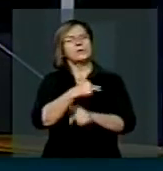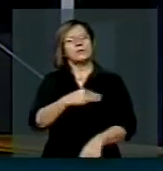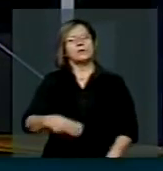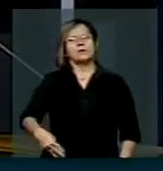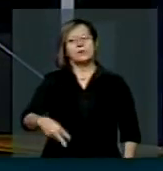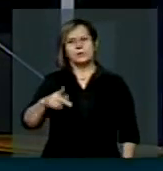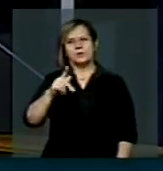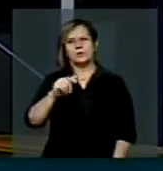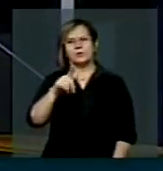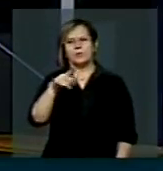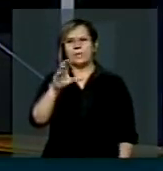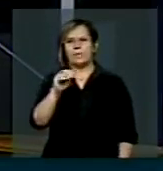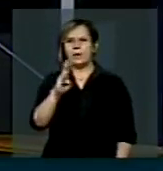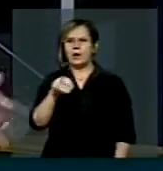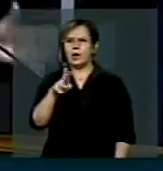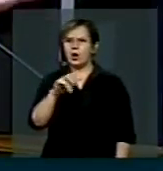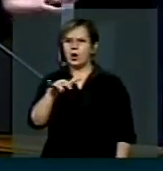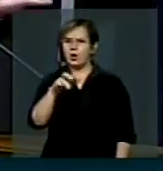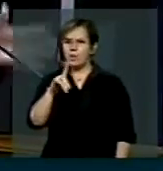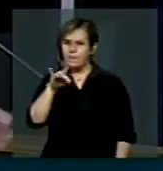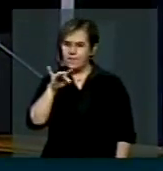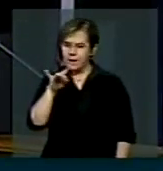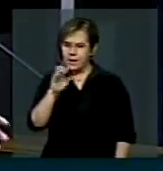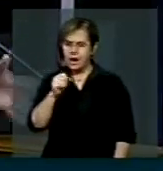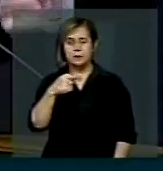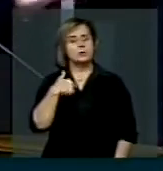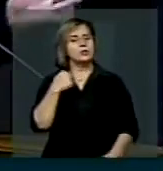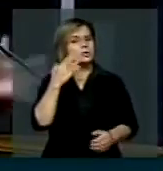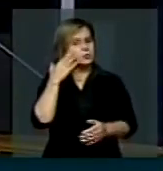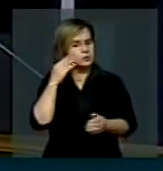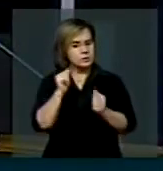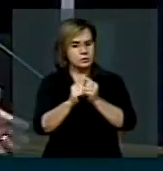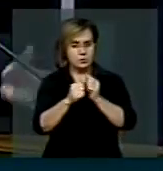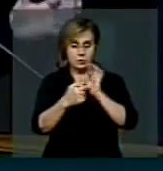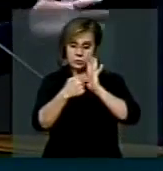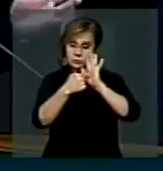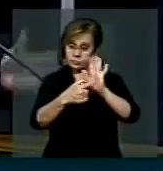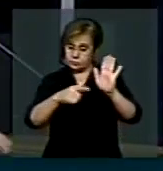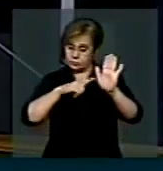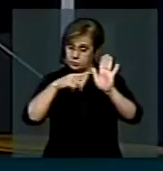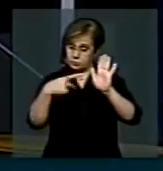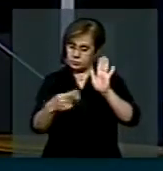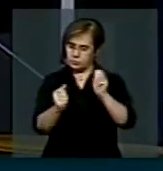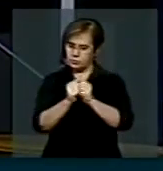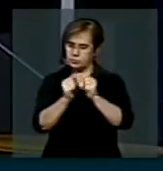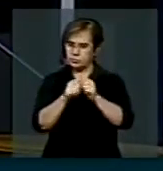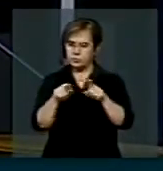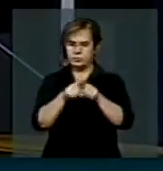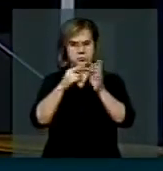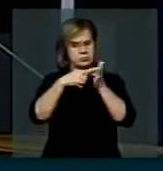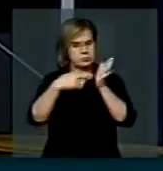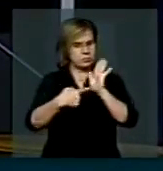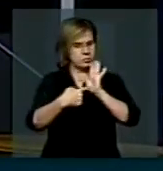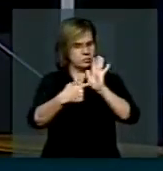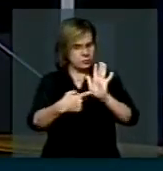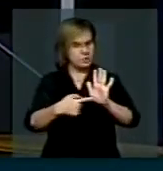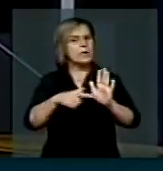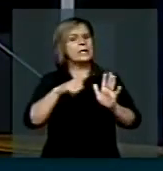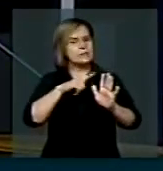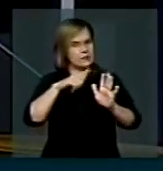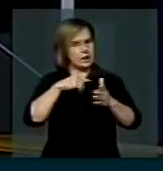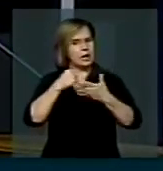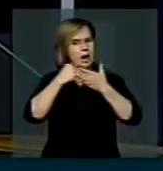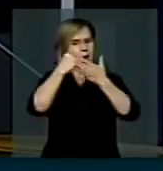e tenho certeza que esta emenda constitucional que nós apresentamos e que a Exª, com muita competência, está relatando, merece o